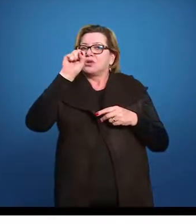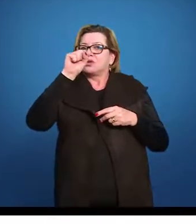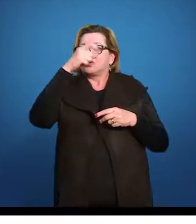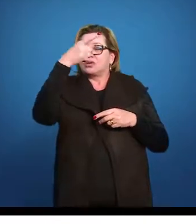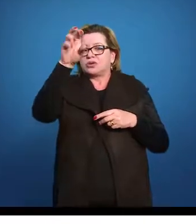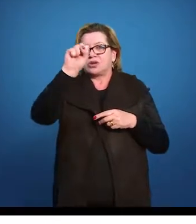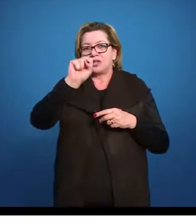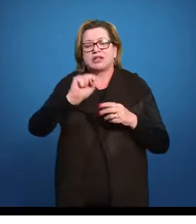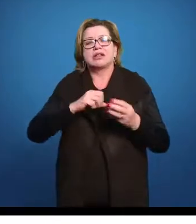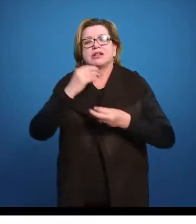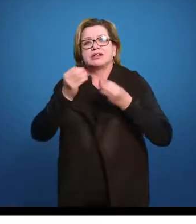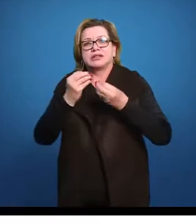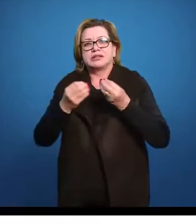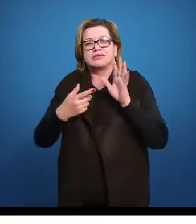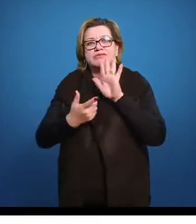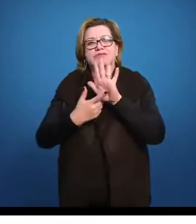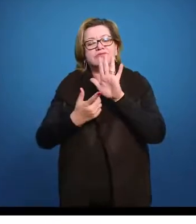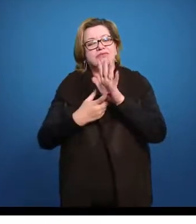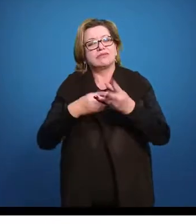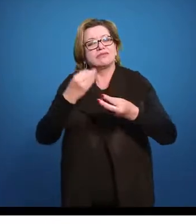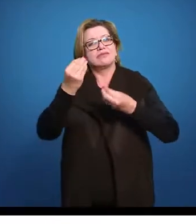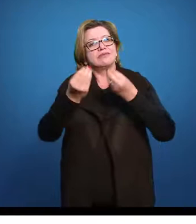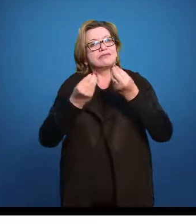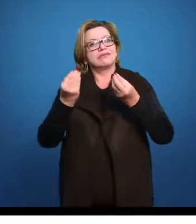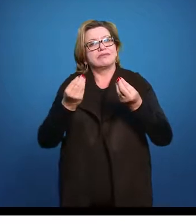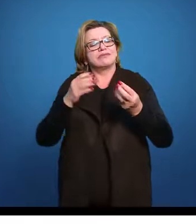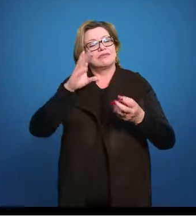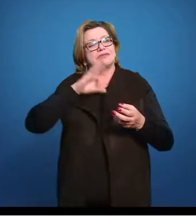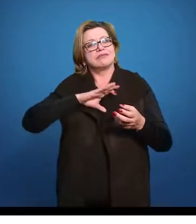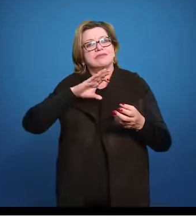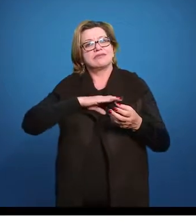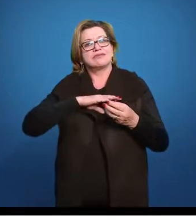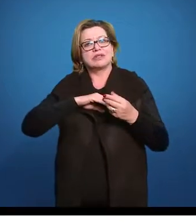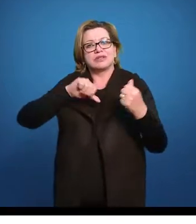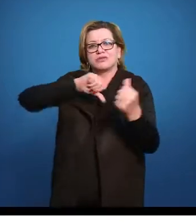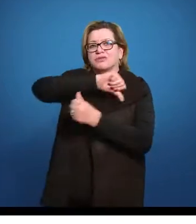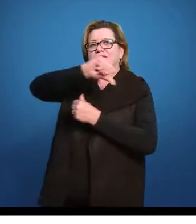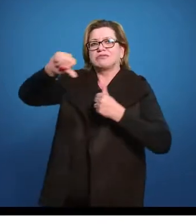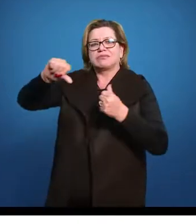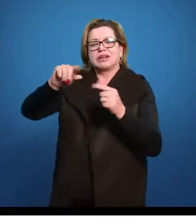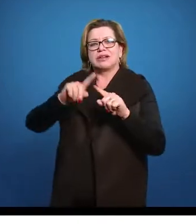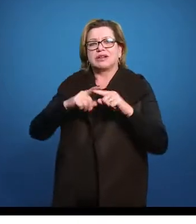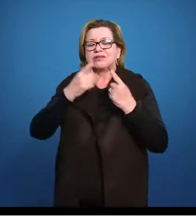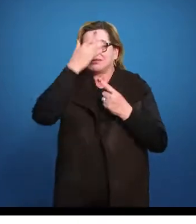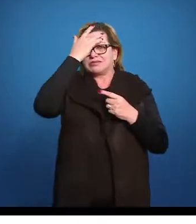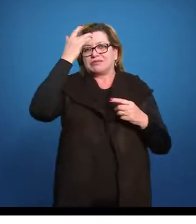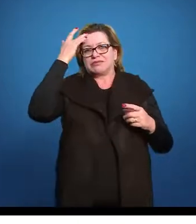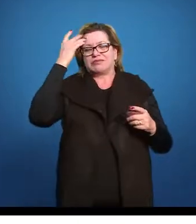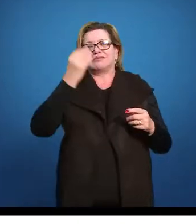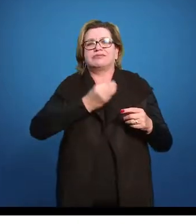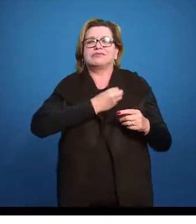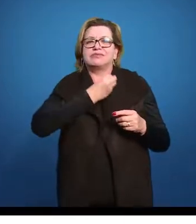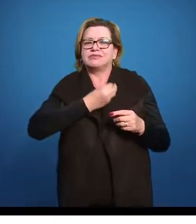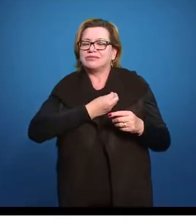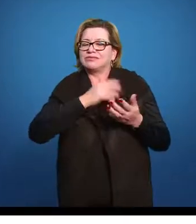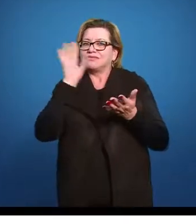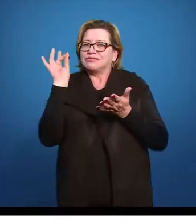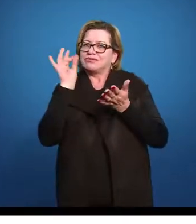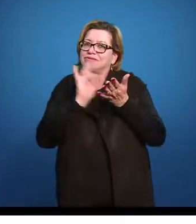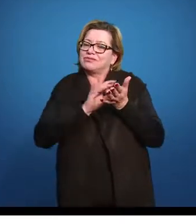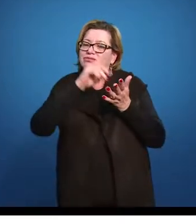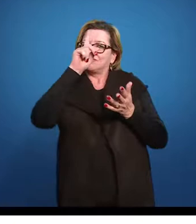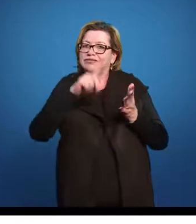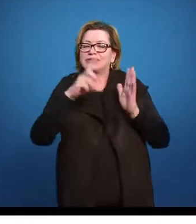que os espanhóis estavam ali, devem se voltar, digamos assim, para os portugueses. Só que quem está vivendo essa realidade são os indígenas.